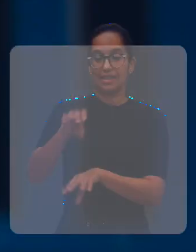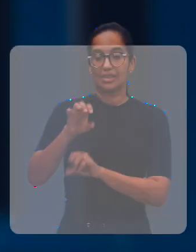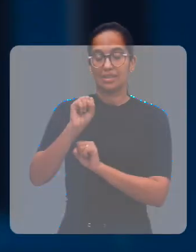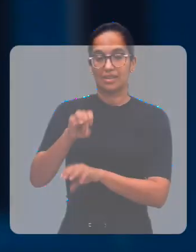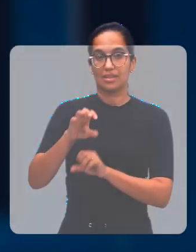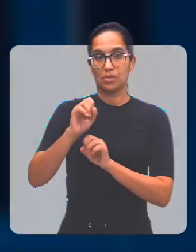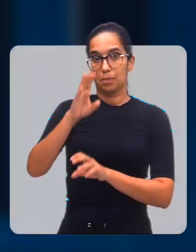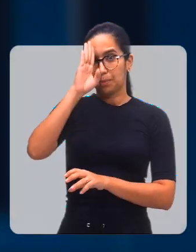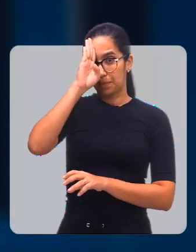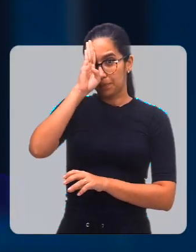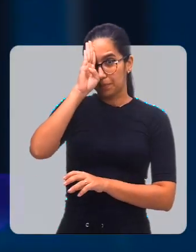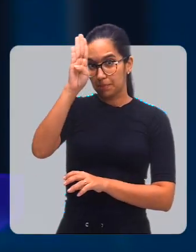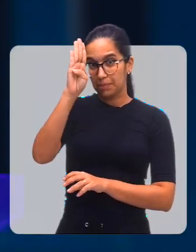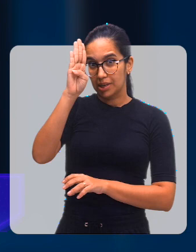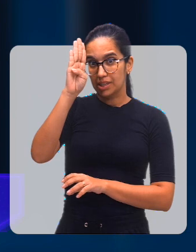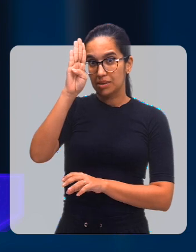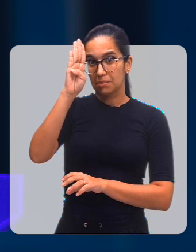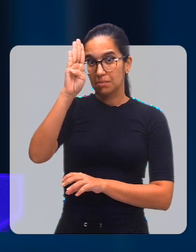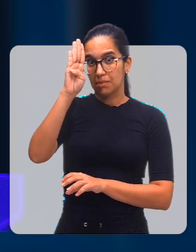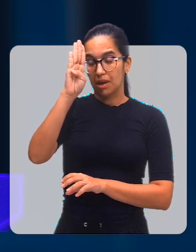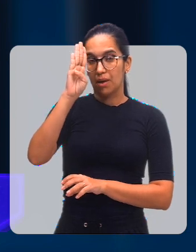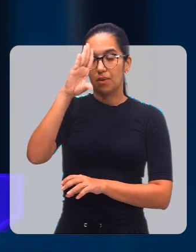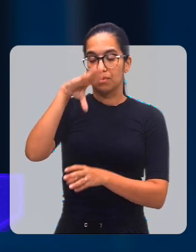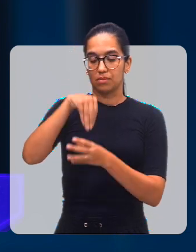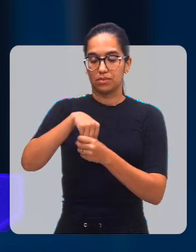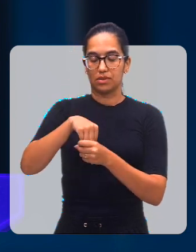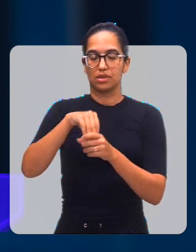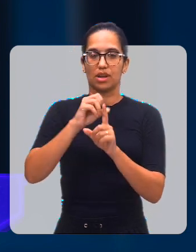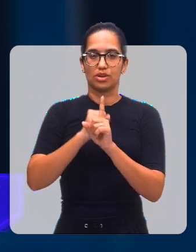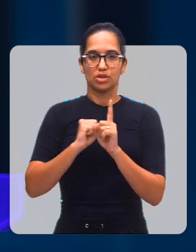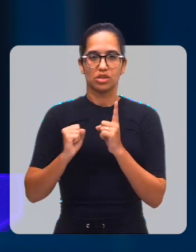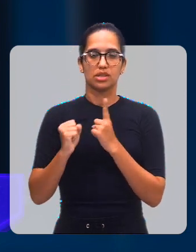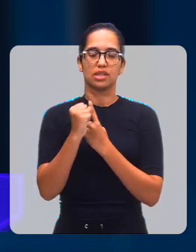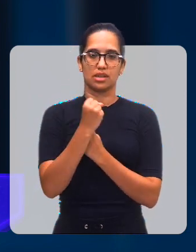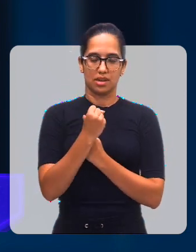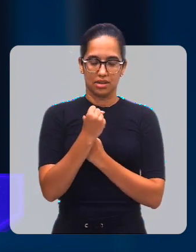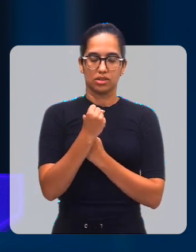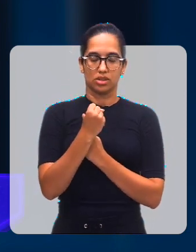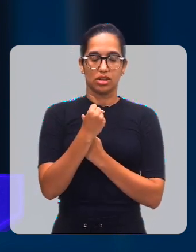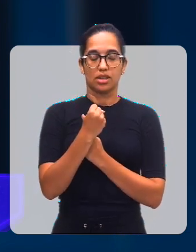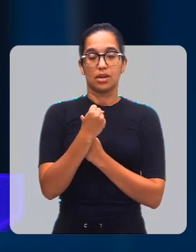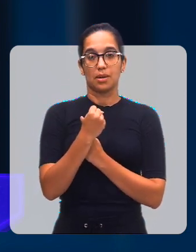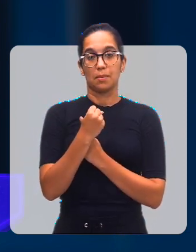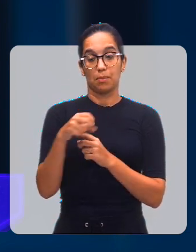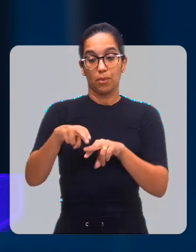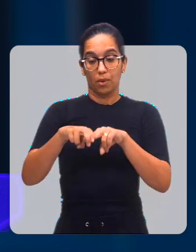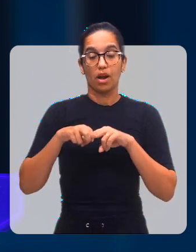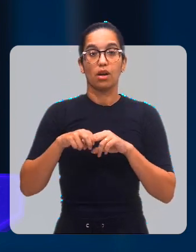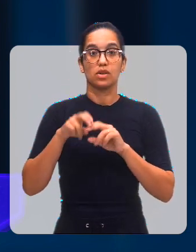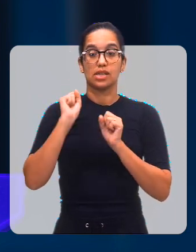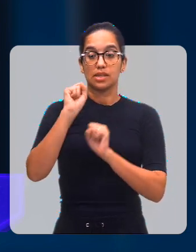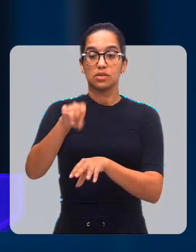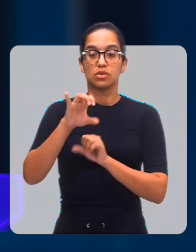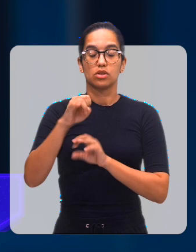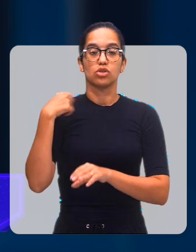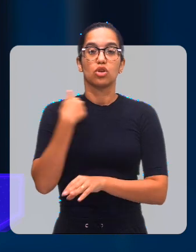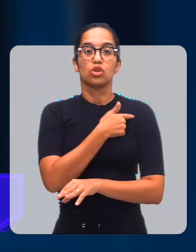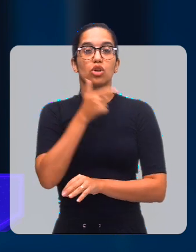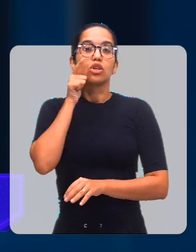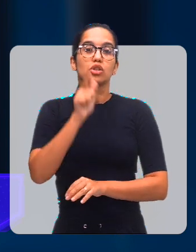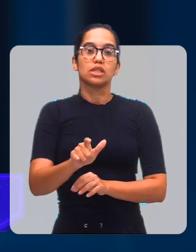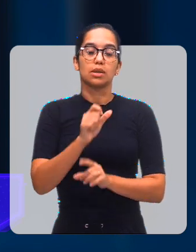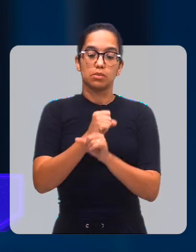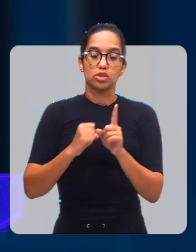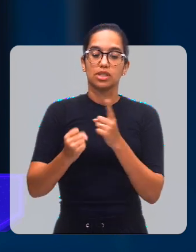A educação é o ponto primordial de uma sociedade, é através da educação que